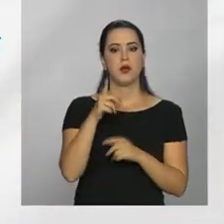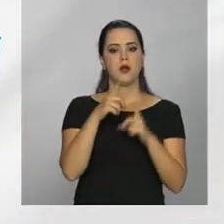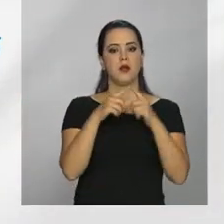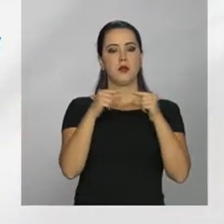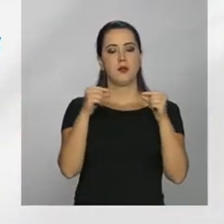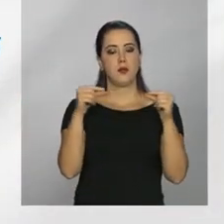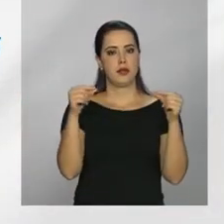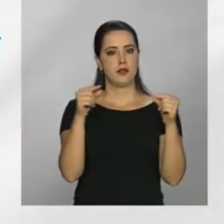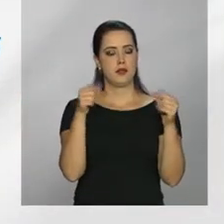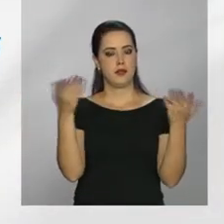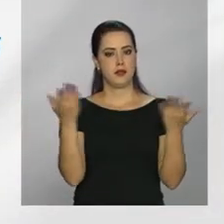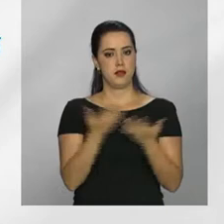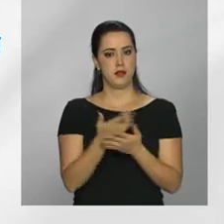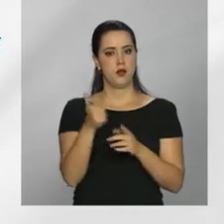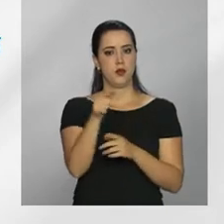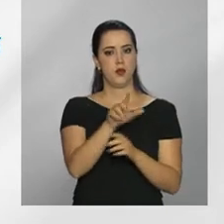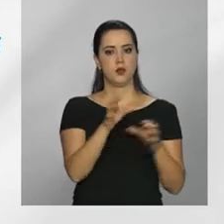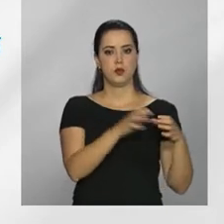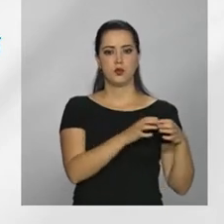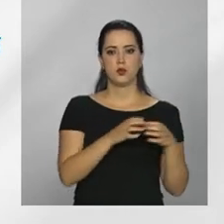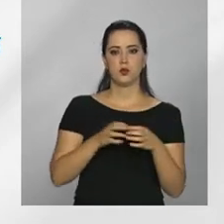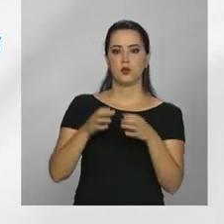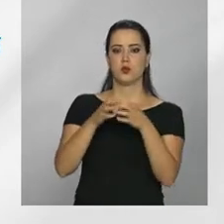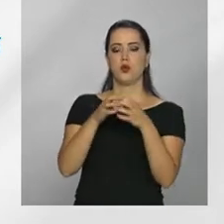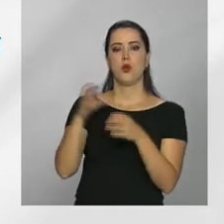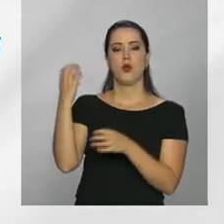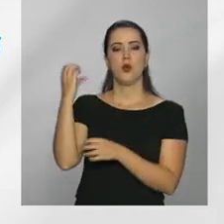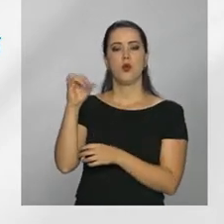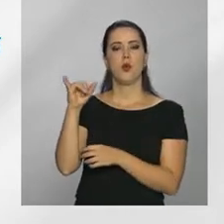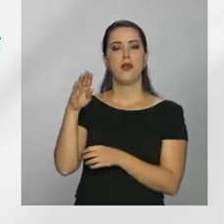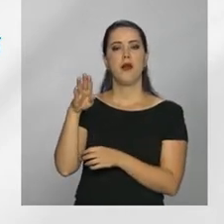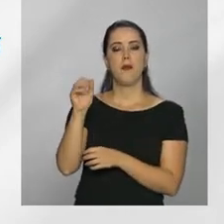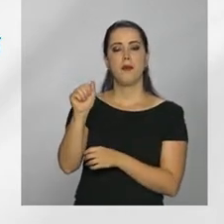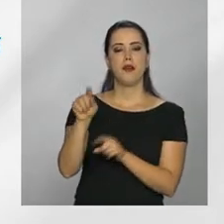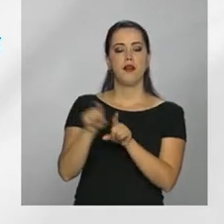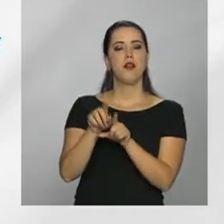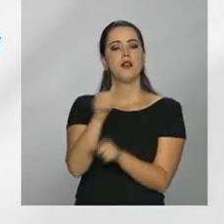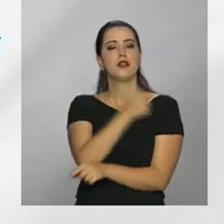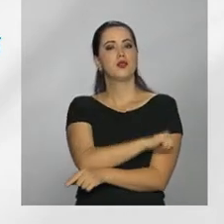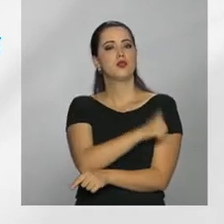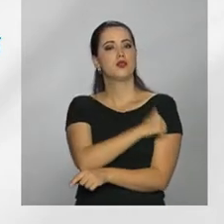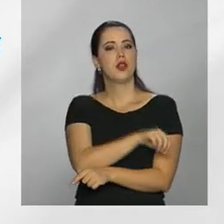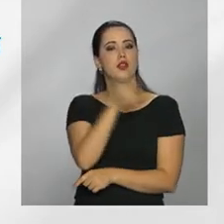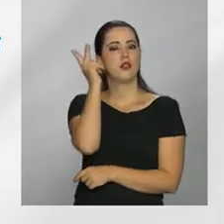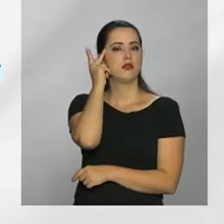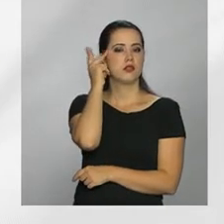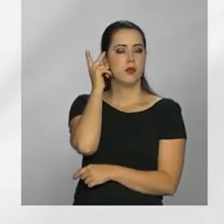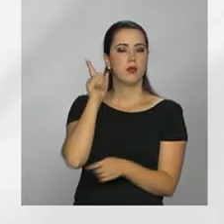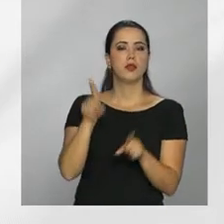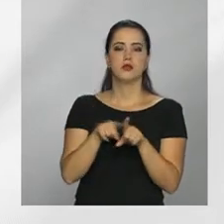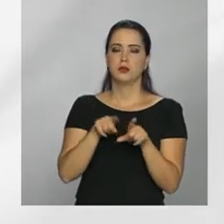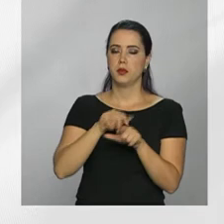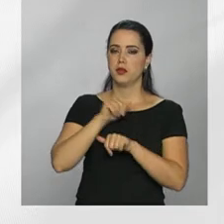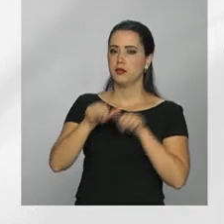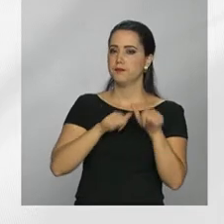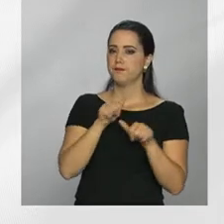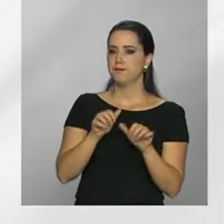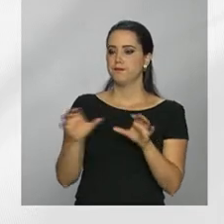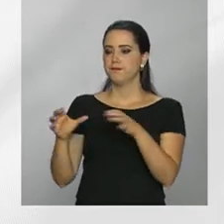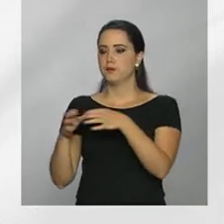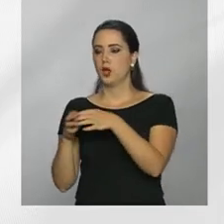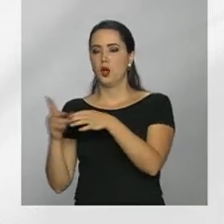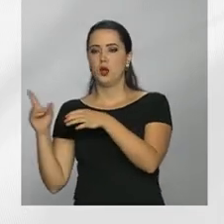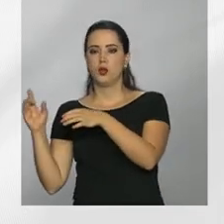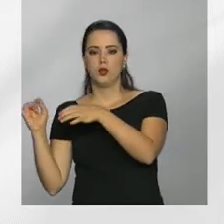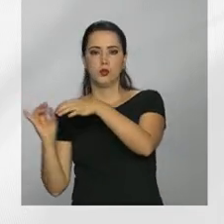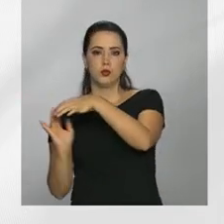seguiram nesta etapa de interiorização para Cuiabá, Rio de Janeiro e São Paulo. O processo que transfere os imigrantes